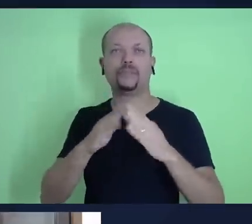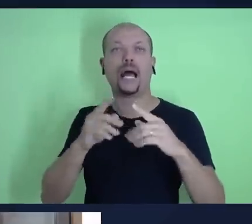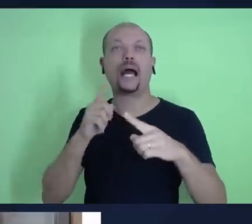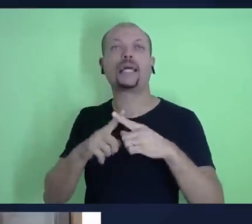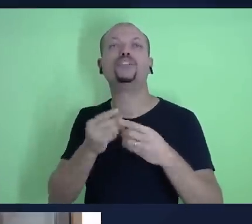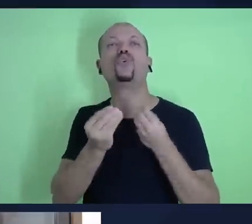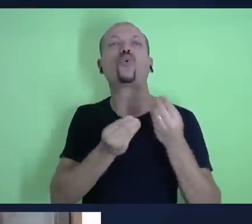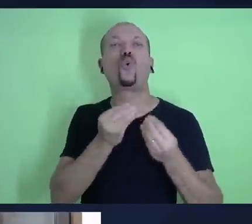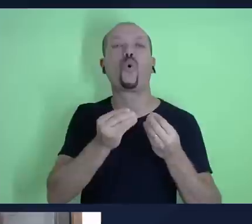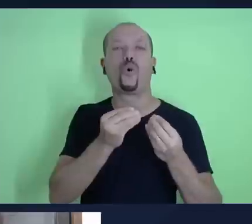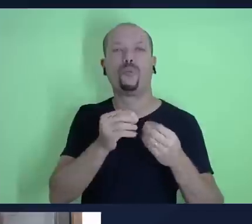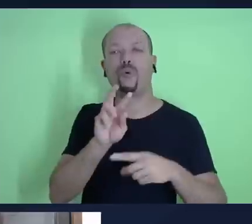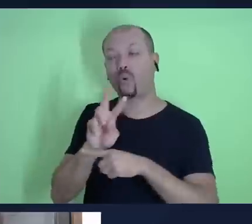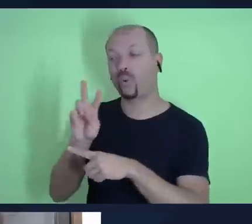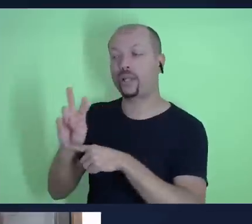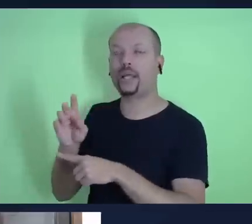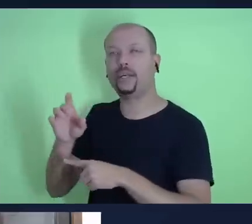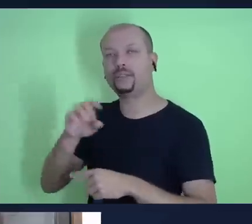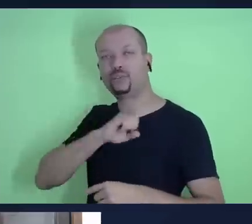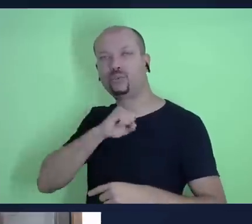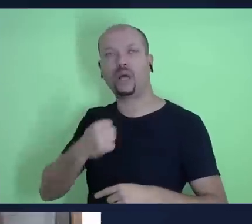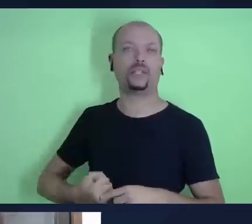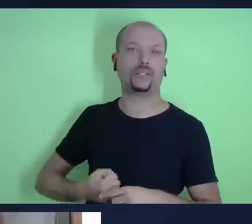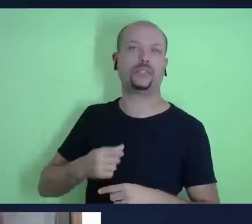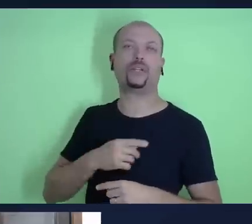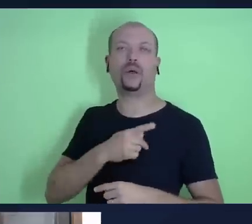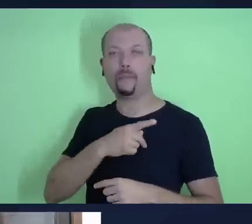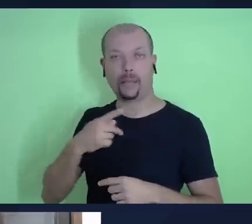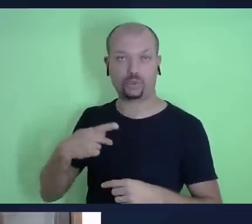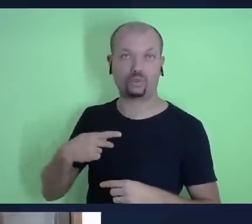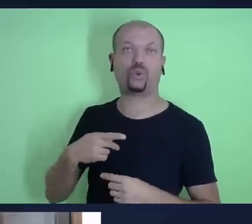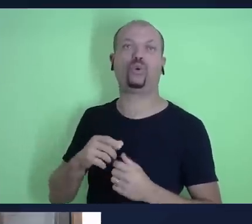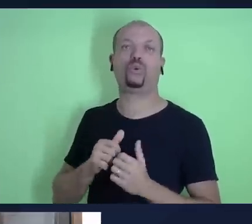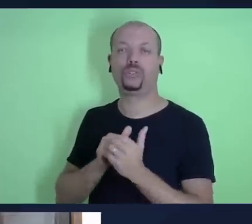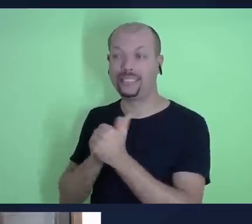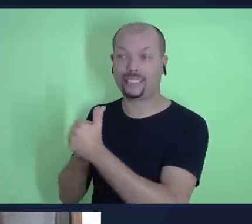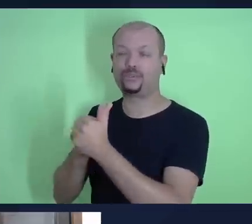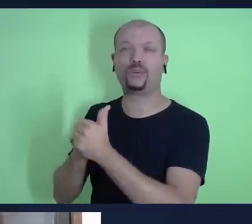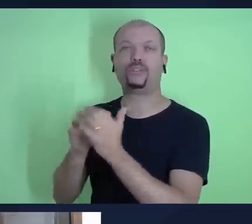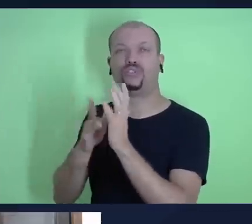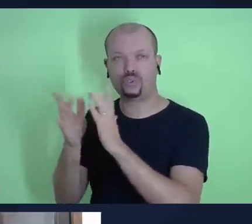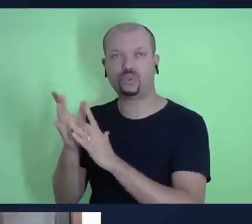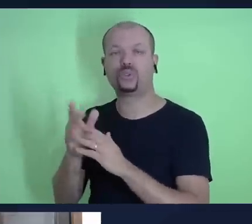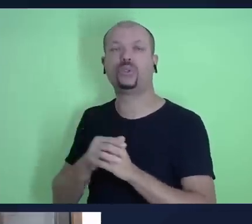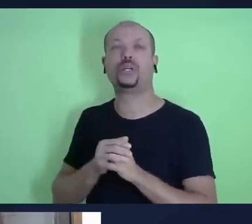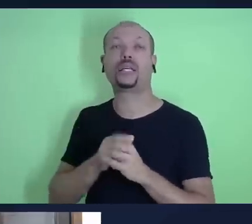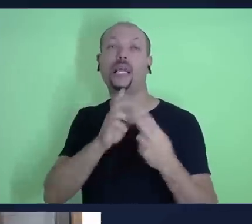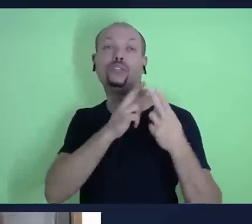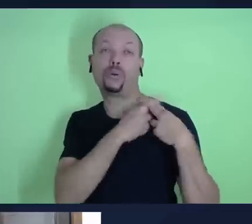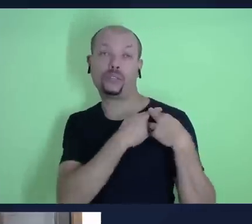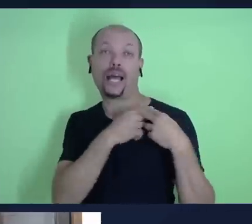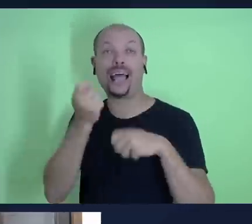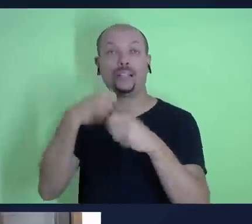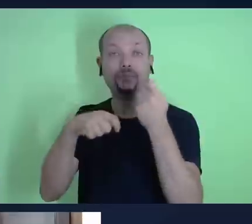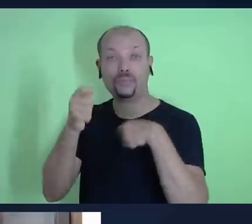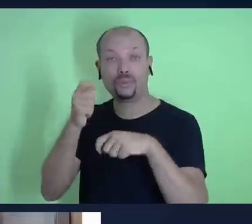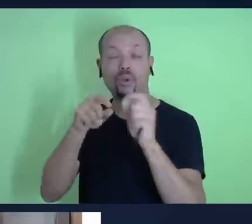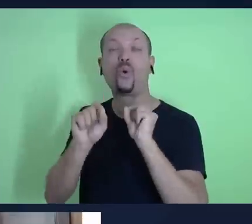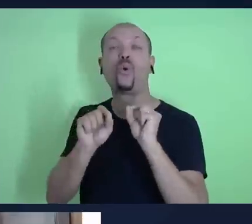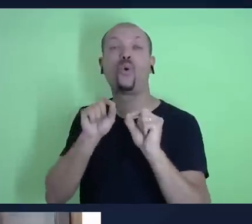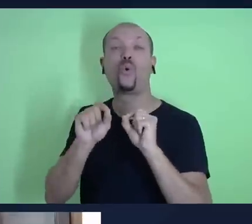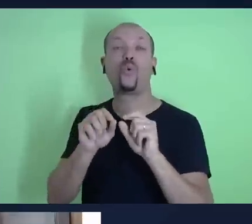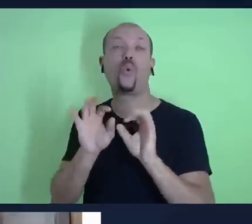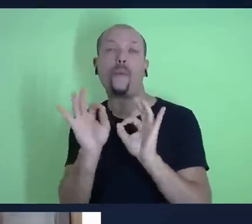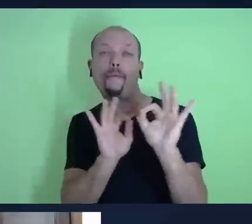ele os apóstolos vocês nos devem tratar como servidores de Cristo que foram encarregados de administrar a realização dos planos